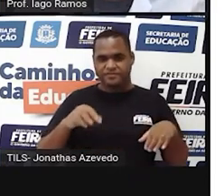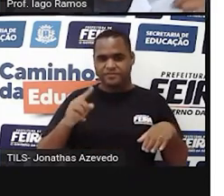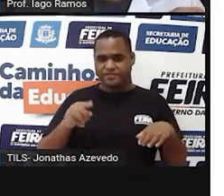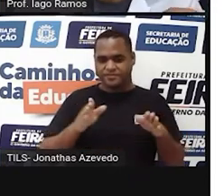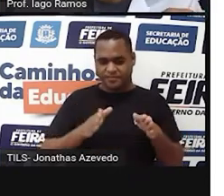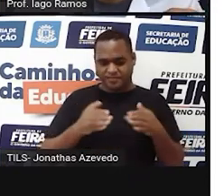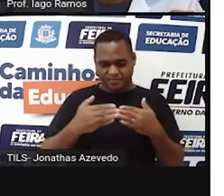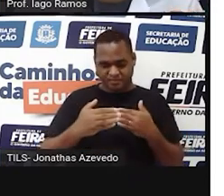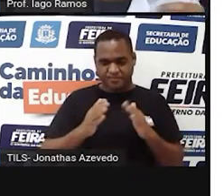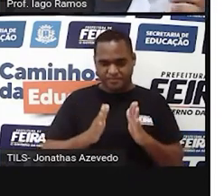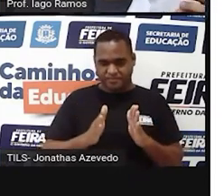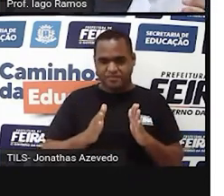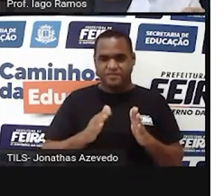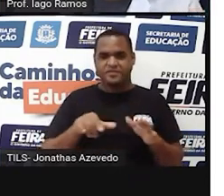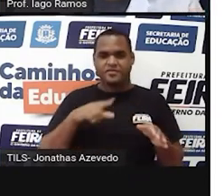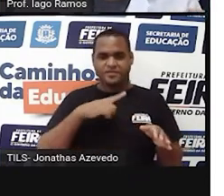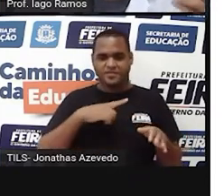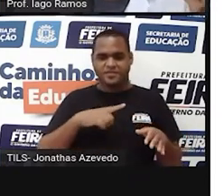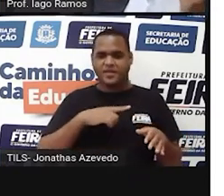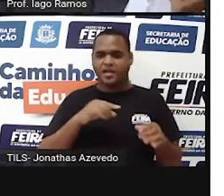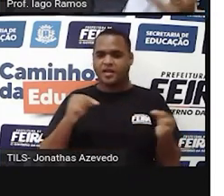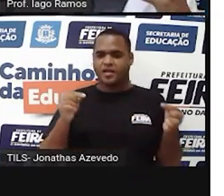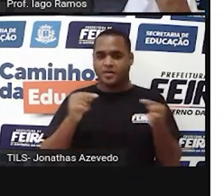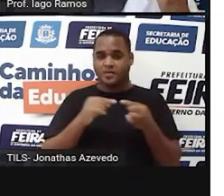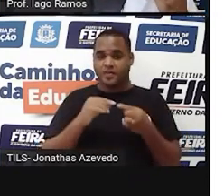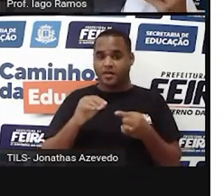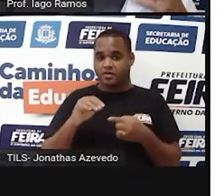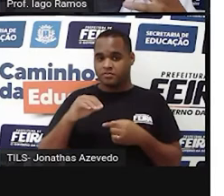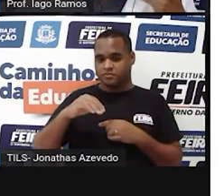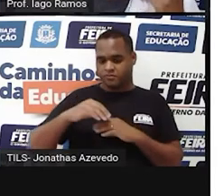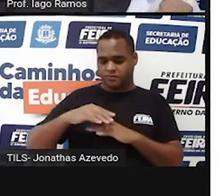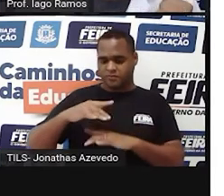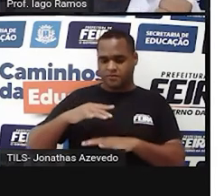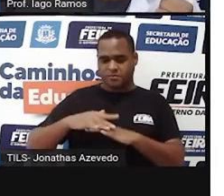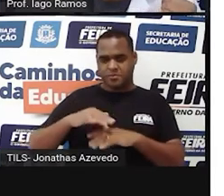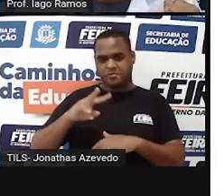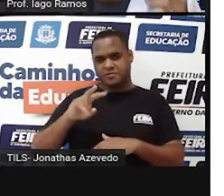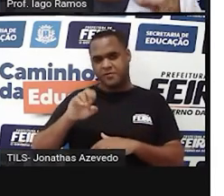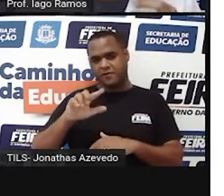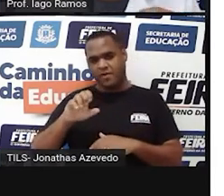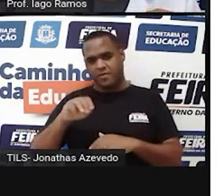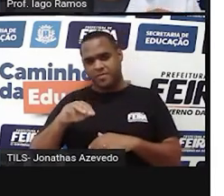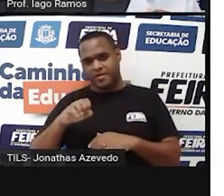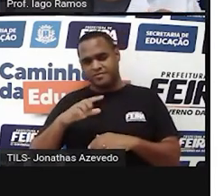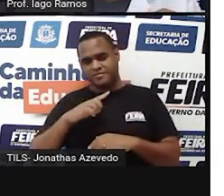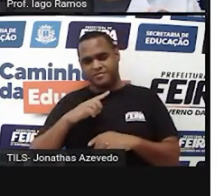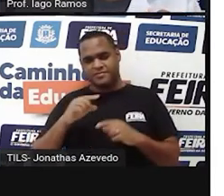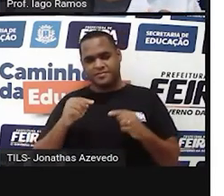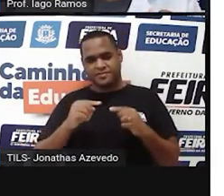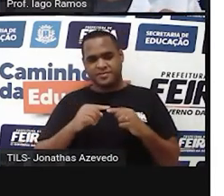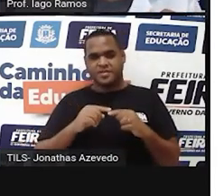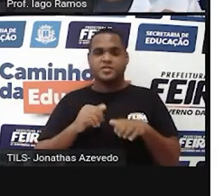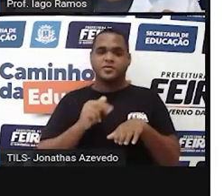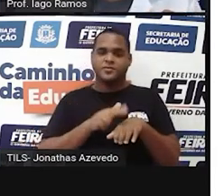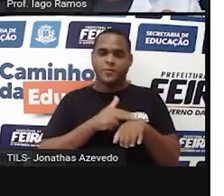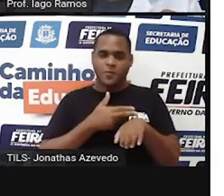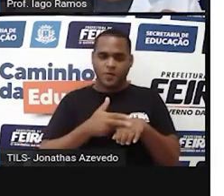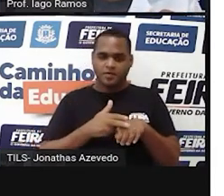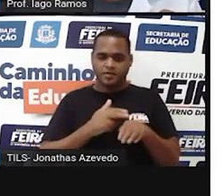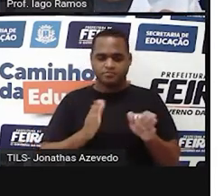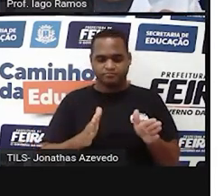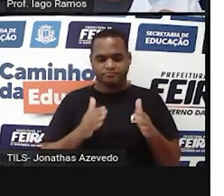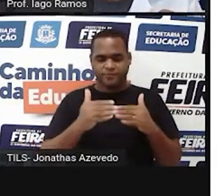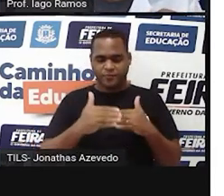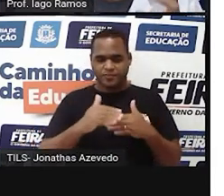cubos, com o mesmo volume. Vamos entender? Barras de chocolate na forma de